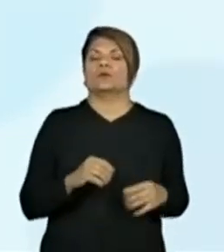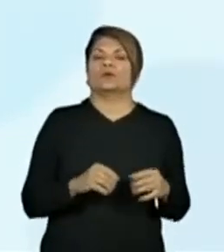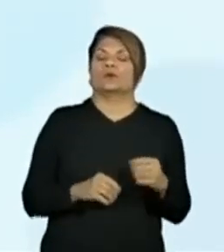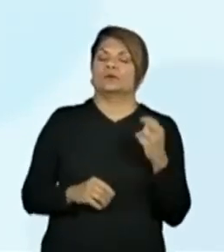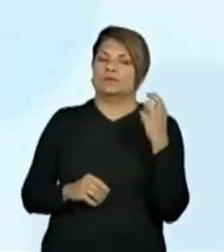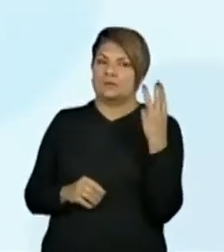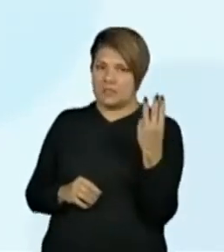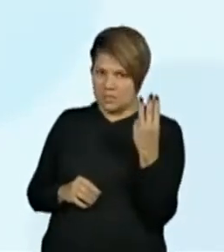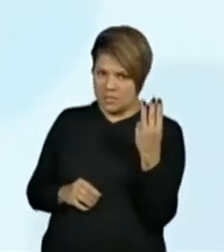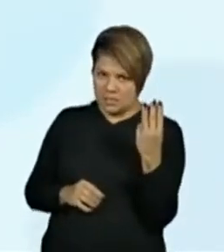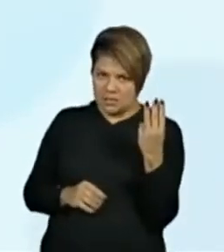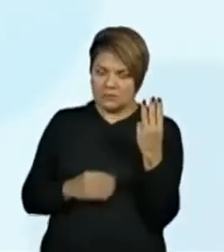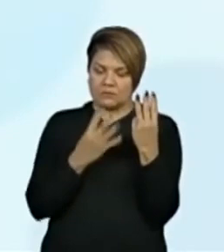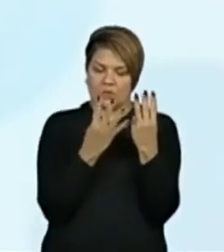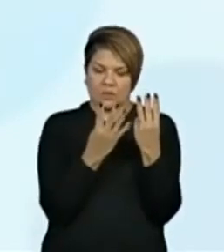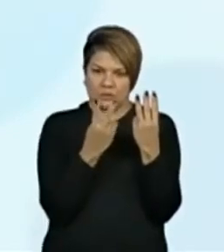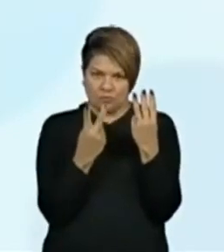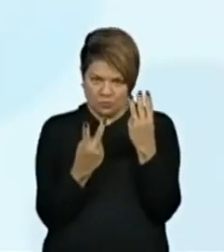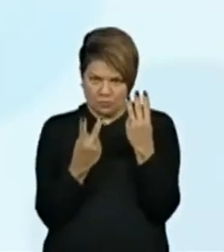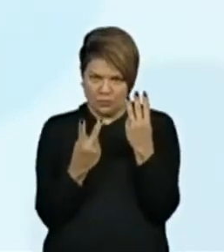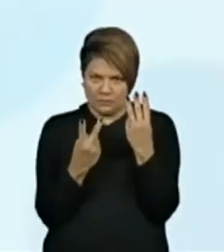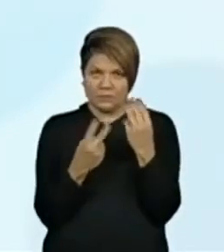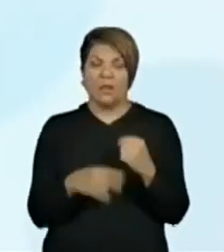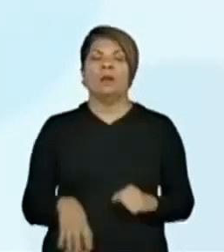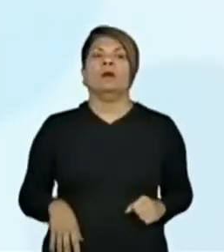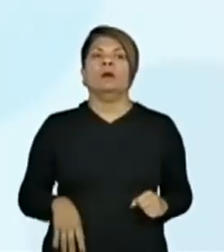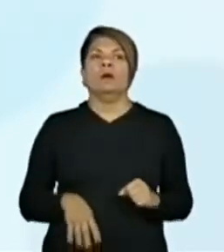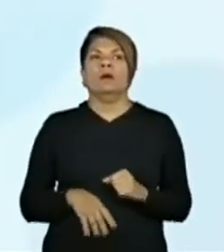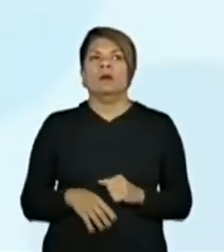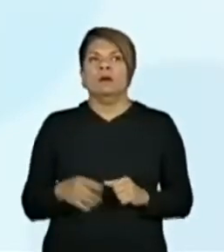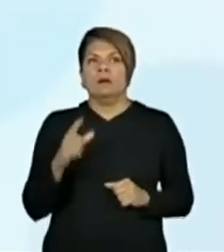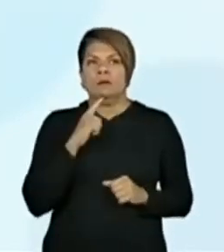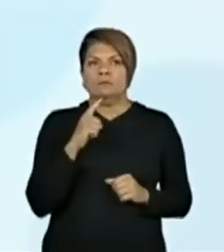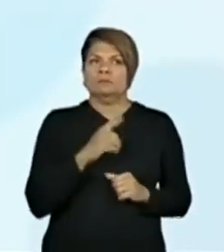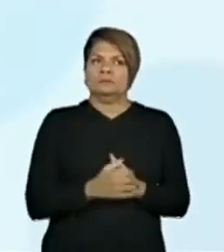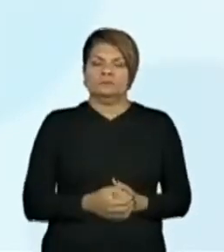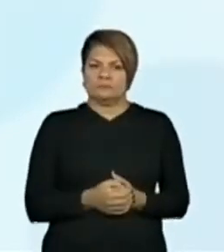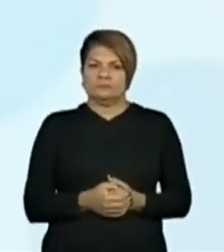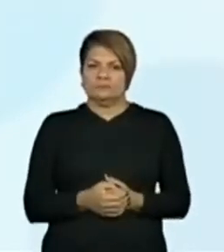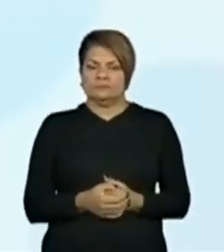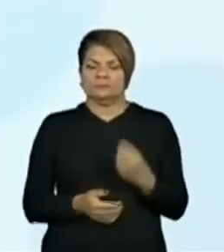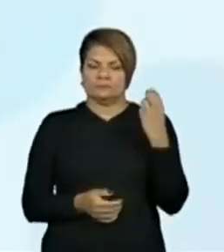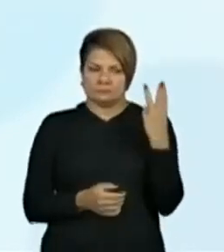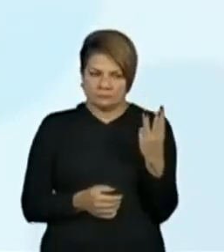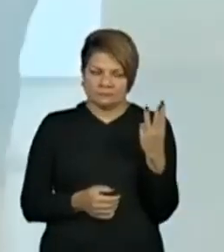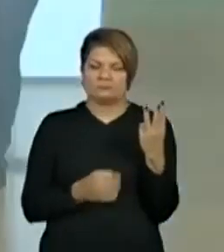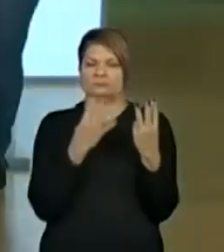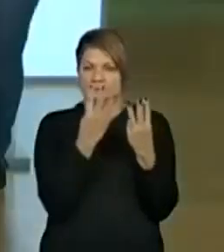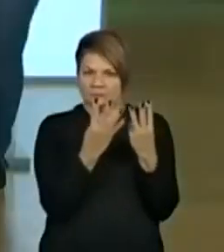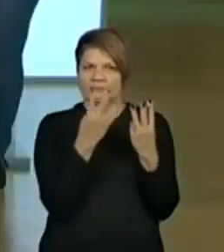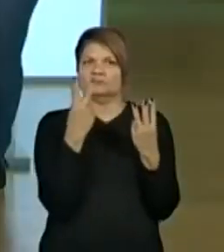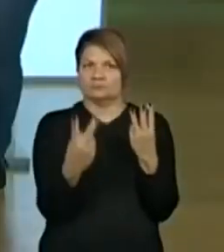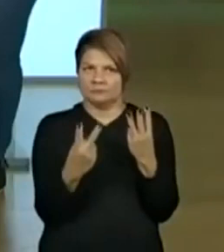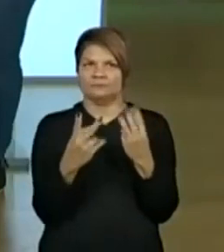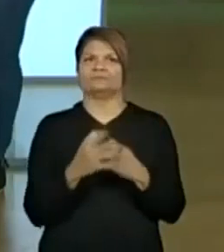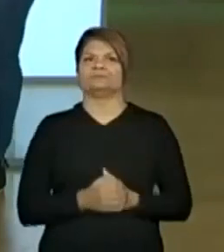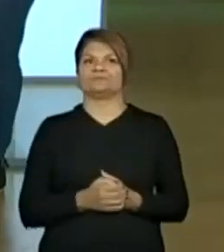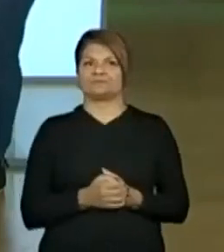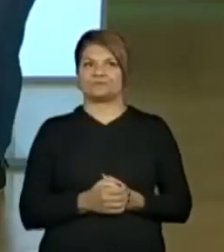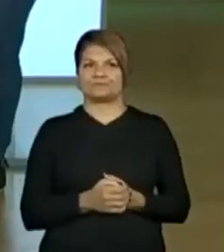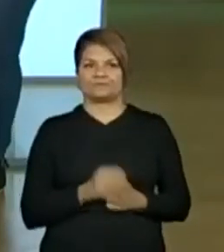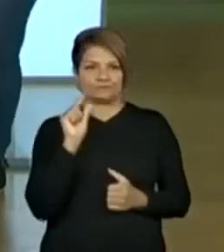antes do 4 e formaram o 342.